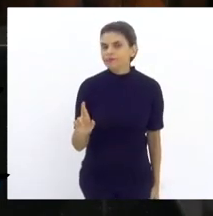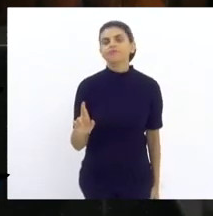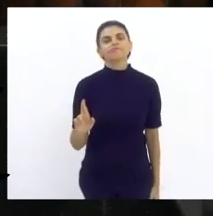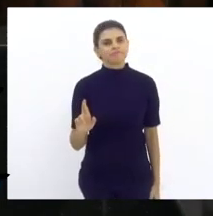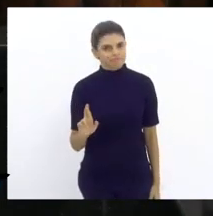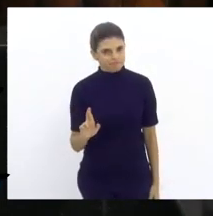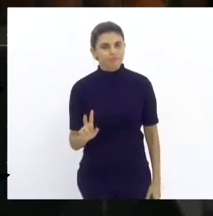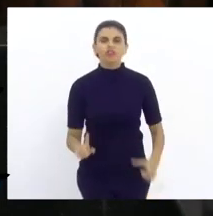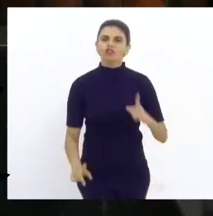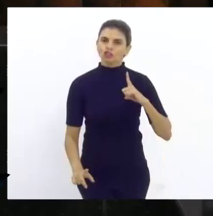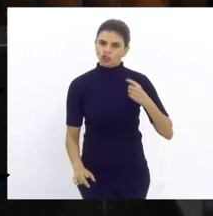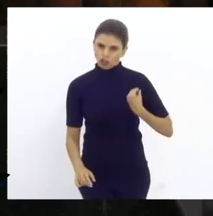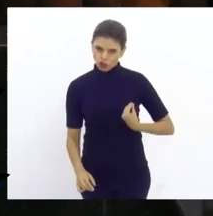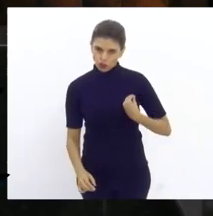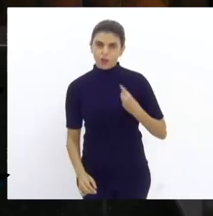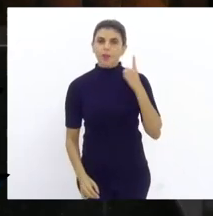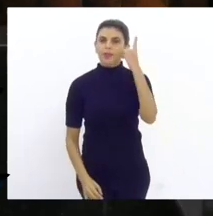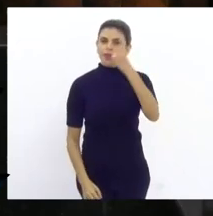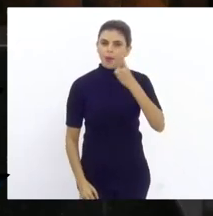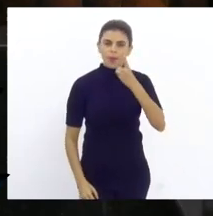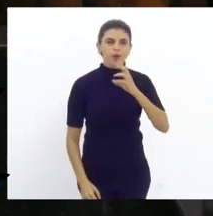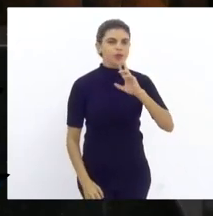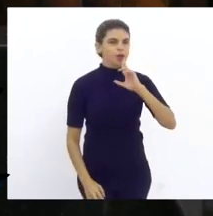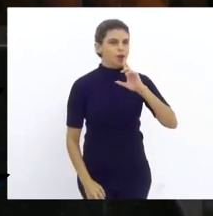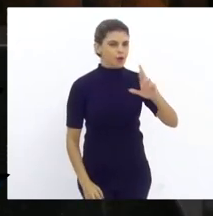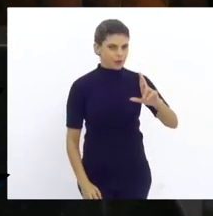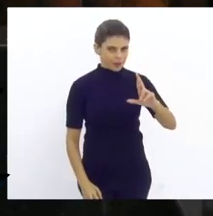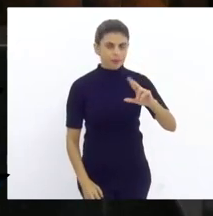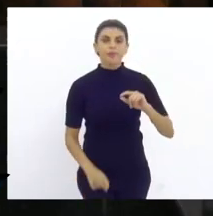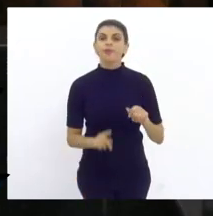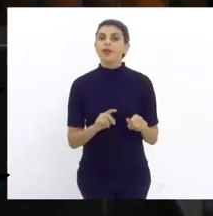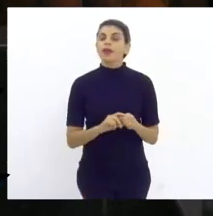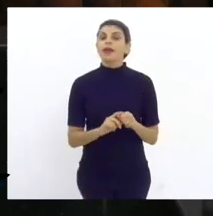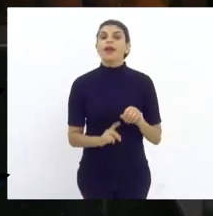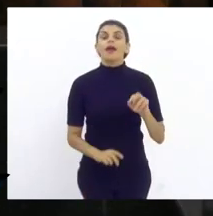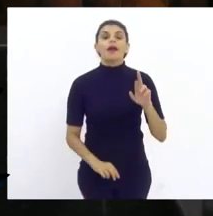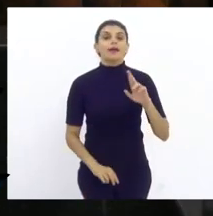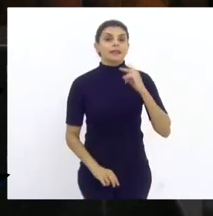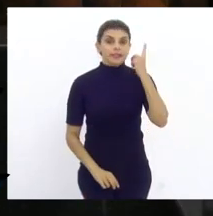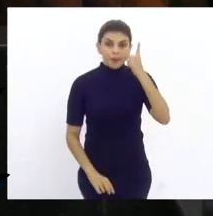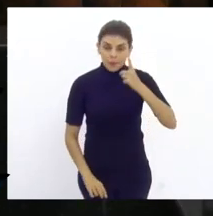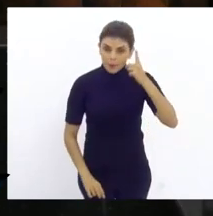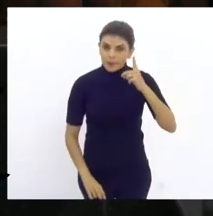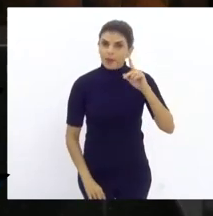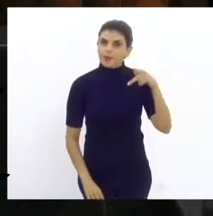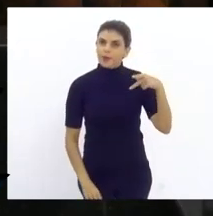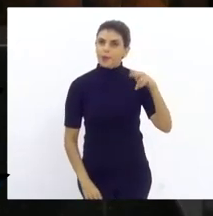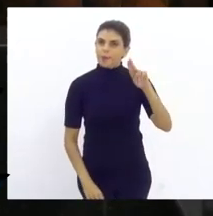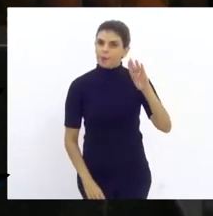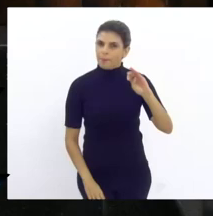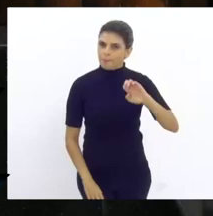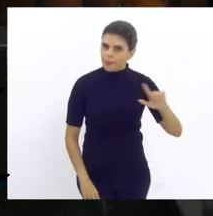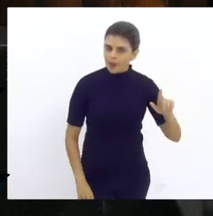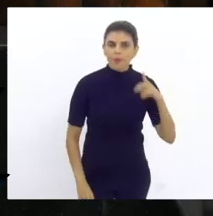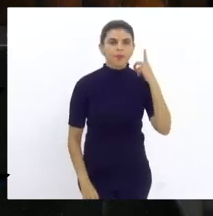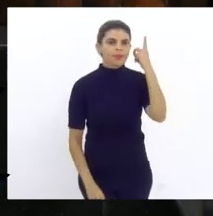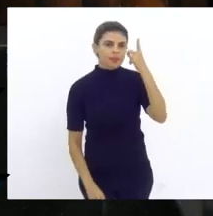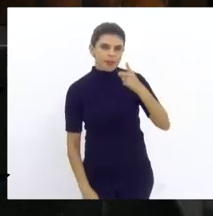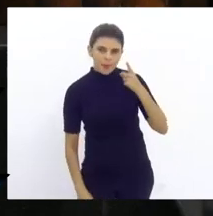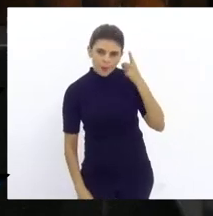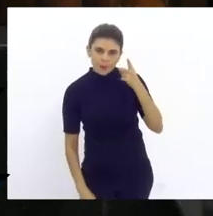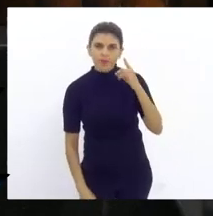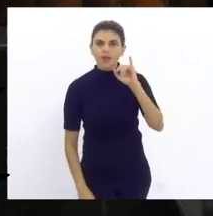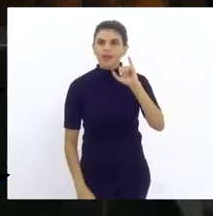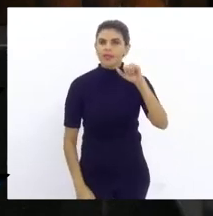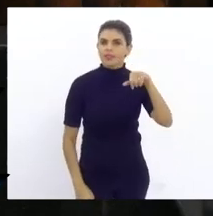deputado Rodrigo Amorim, deputado Poubel, Marcelo Dino, nossa deputada, nossa deputada